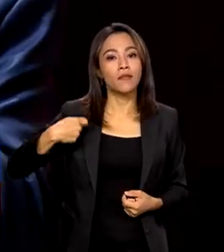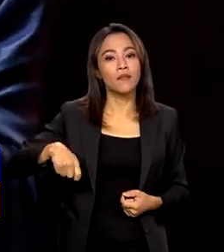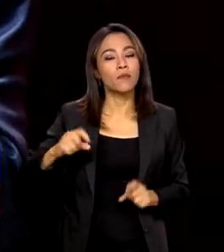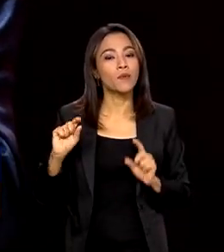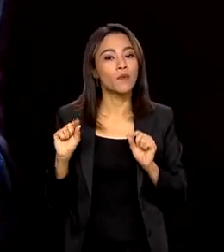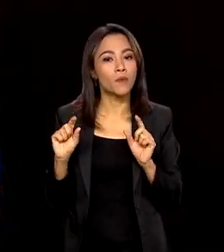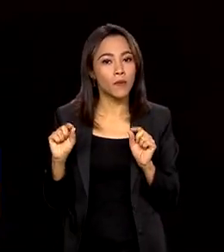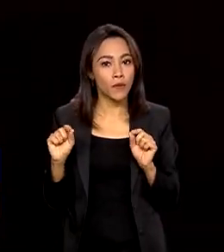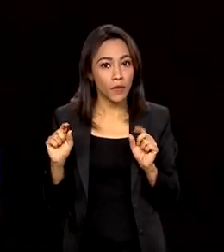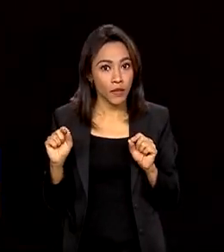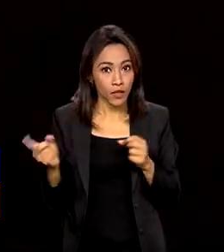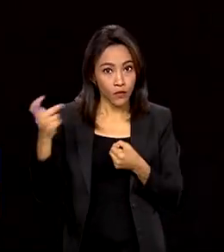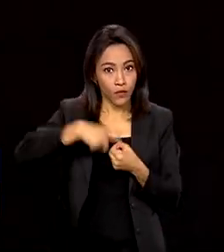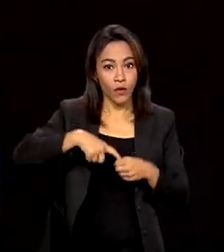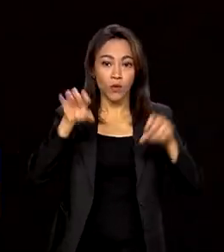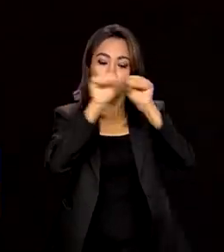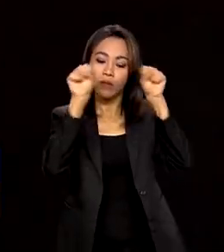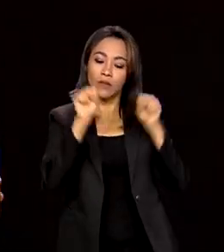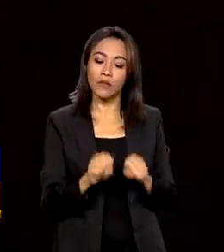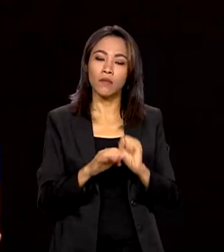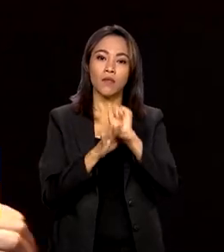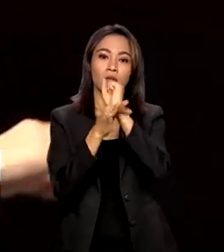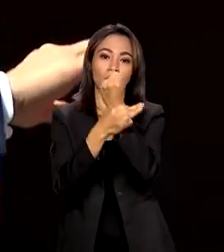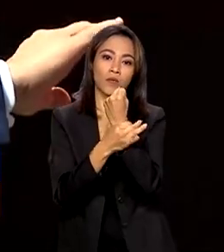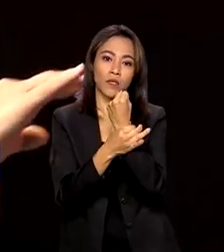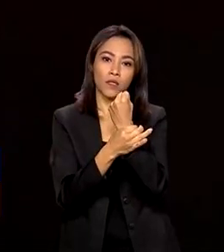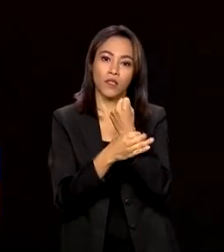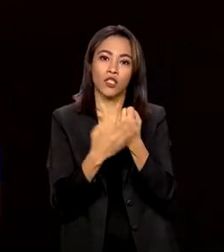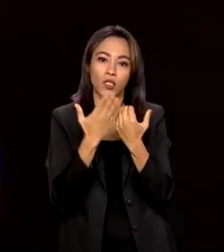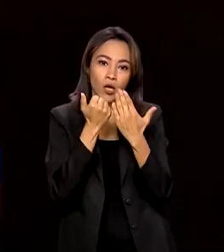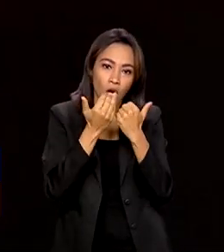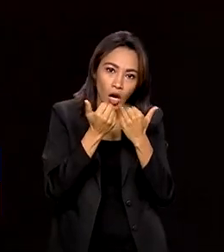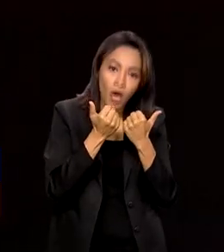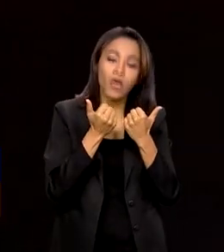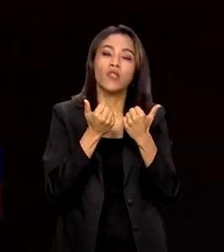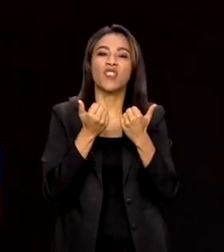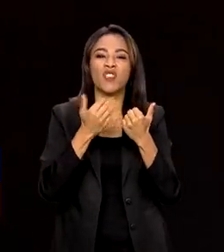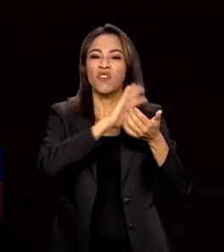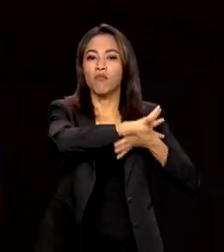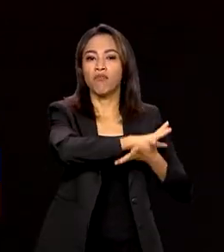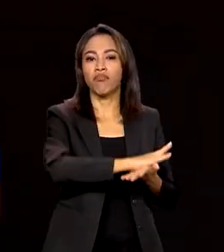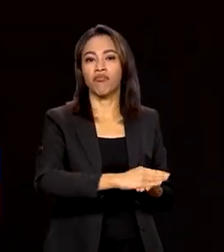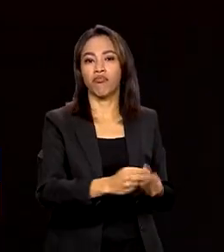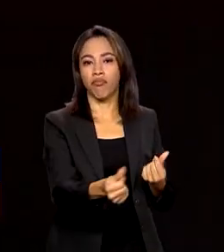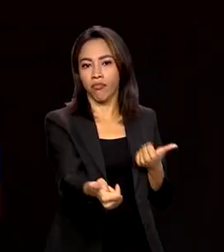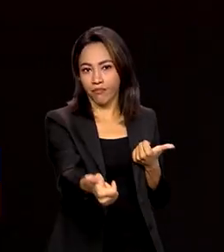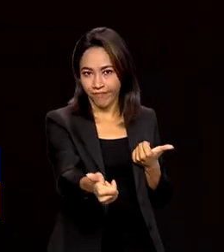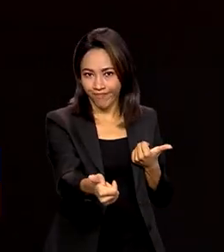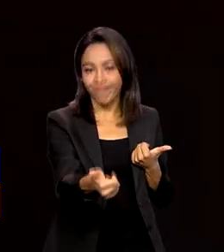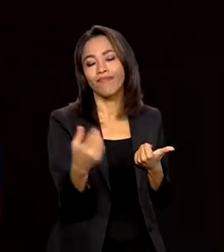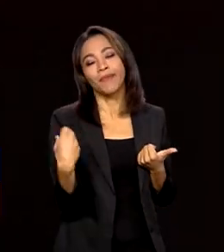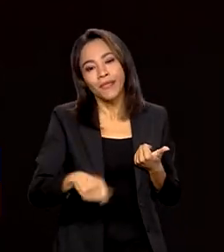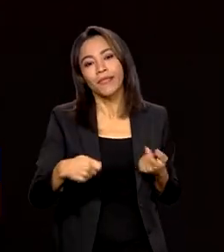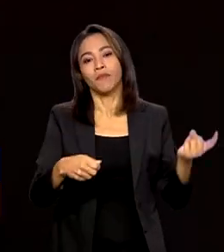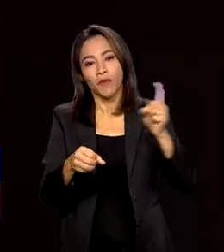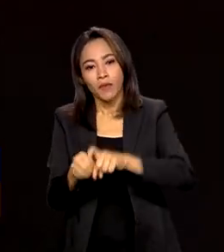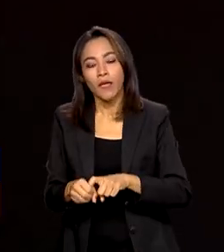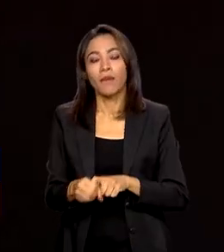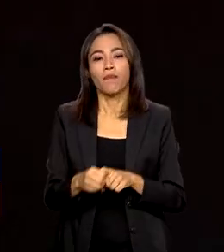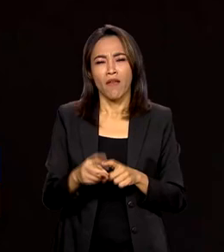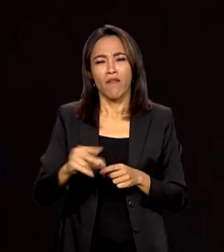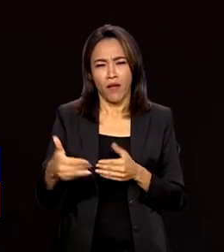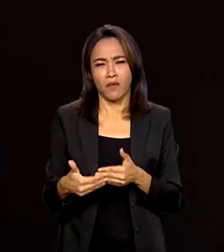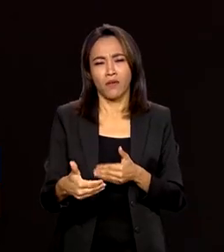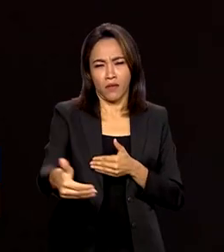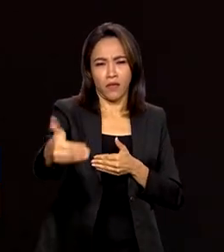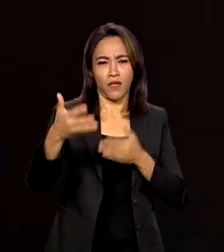sistema de segurança alimentar e nutricional que foi completamente destruído. Vai ser lançado agora, daqui o